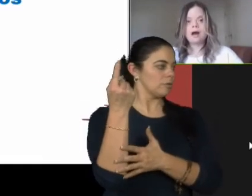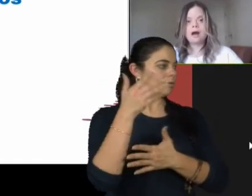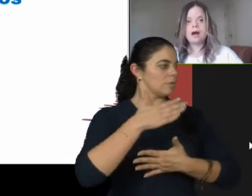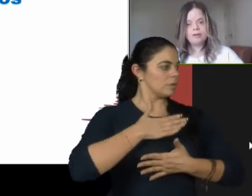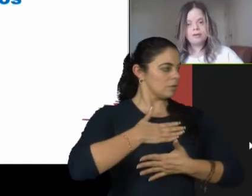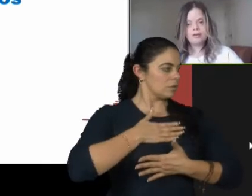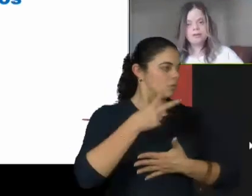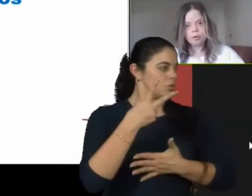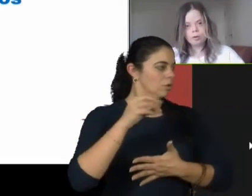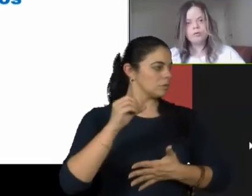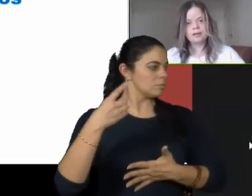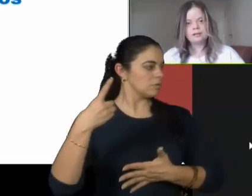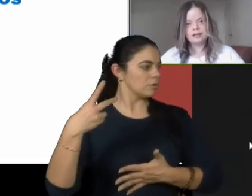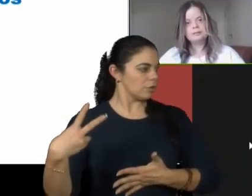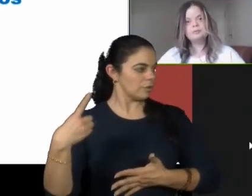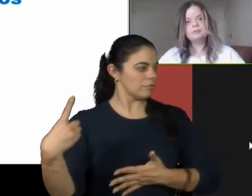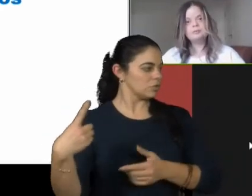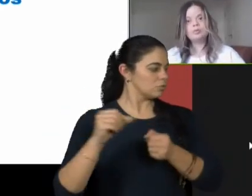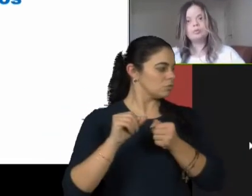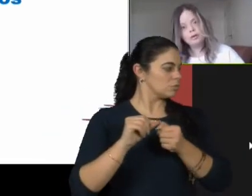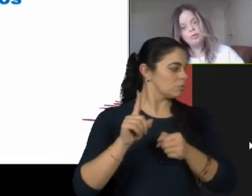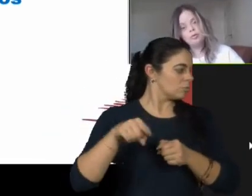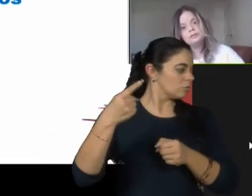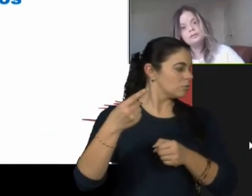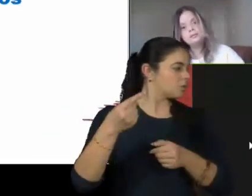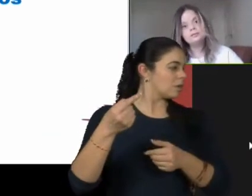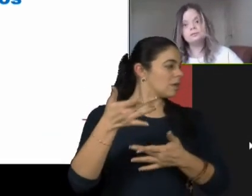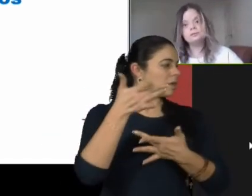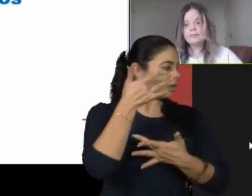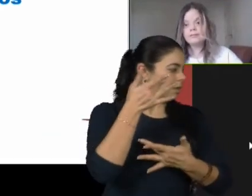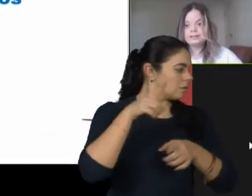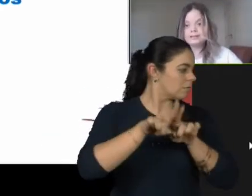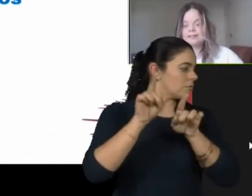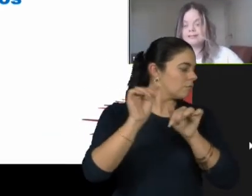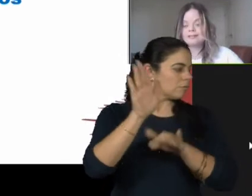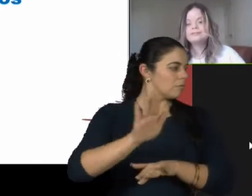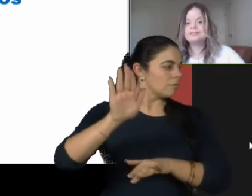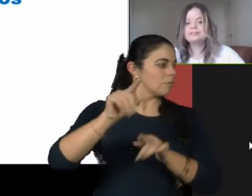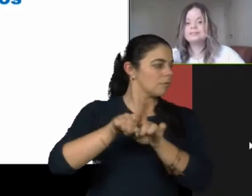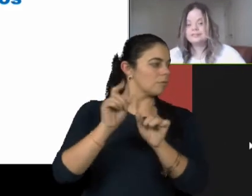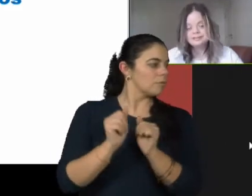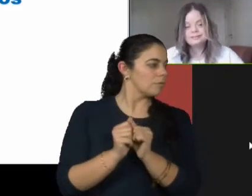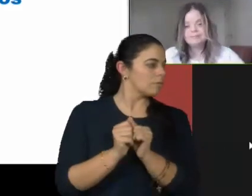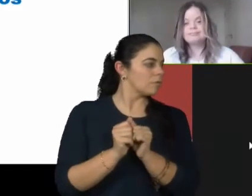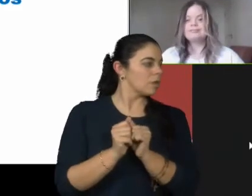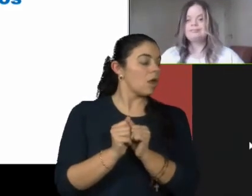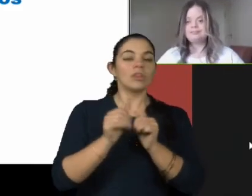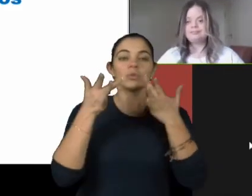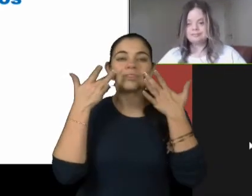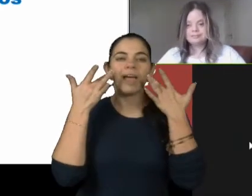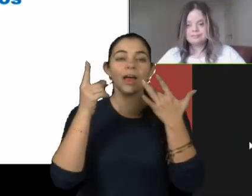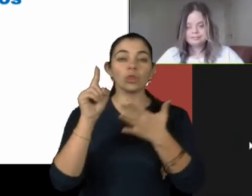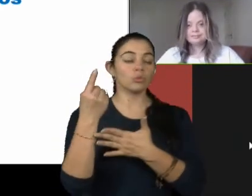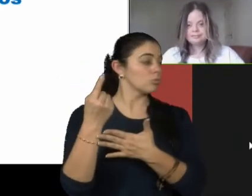Em 2021, eu vou apresentar o teatro cultural. nas duas avenidas. Que legal. Que legal.